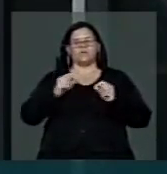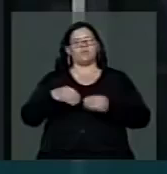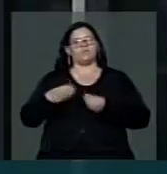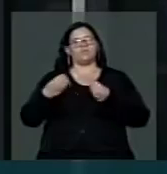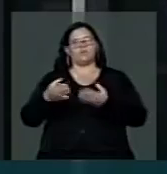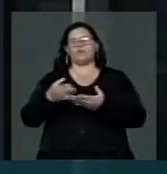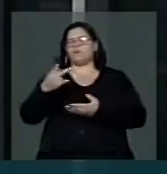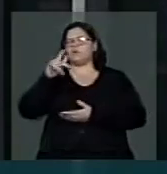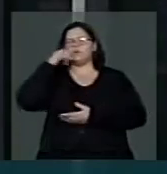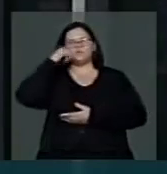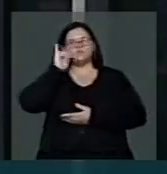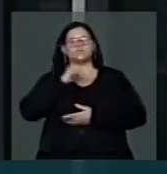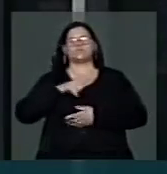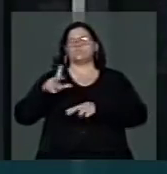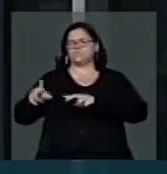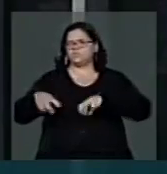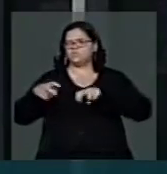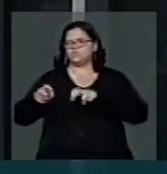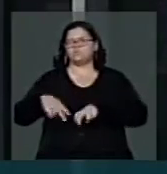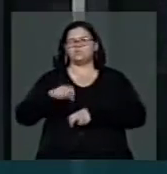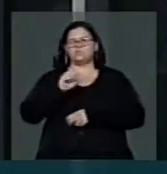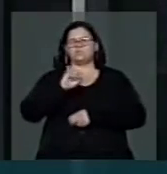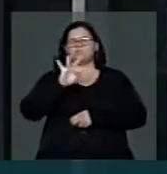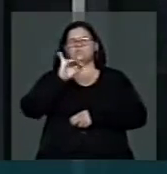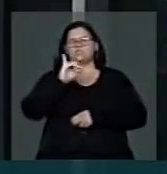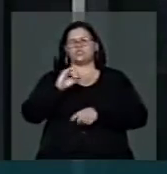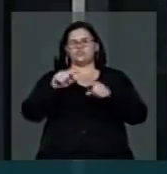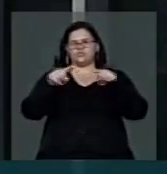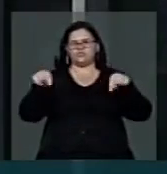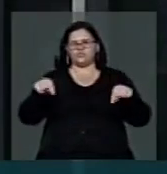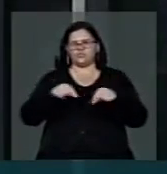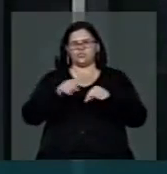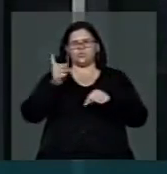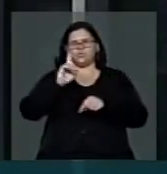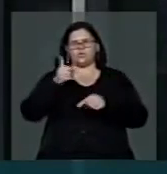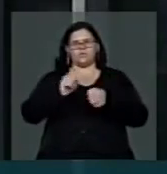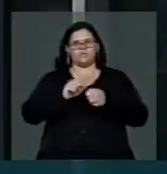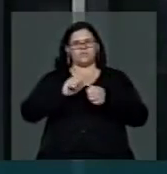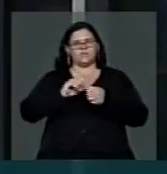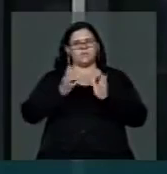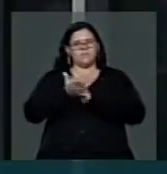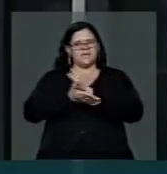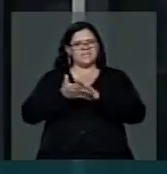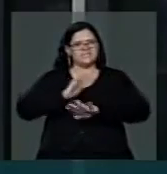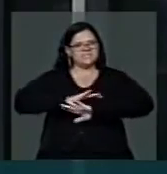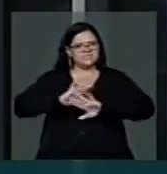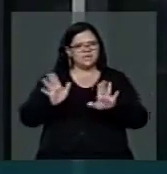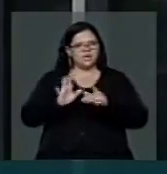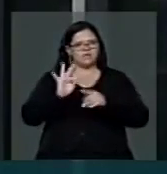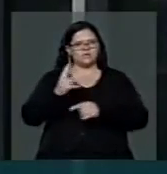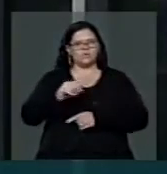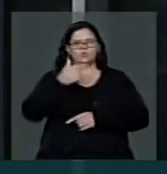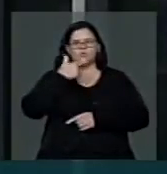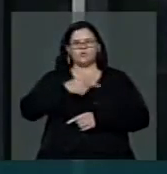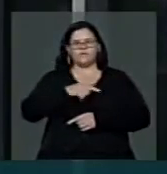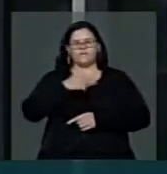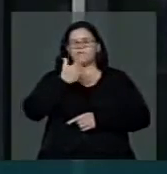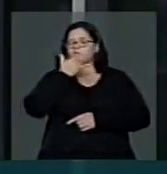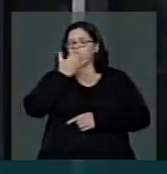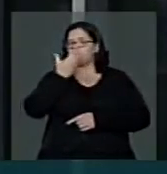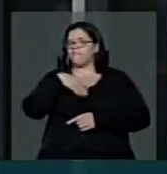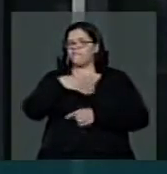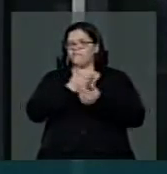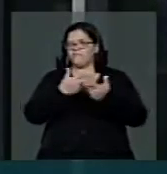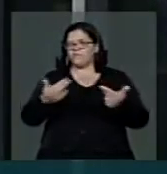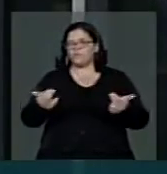suas chácaras, os seus sítios, deixarem de produzir maracujá e tantas outras frutas e que estão lá passando fome porque